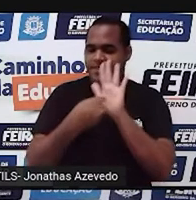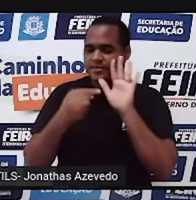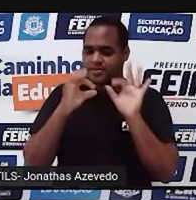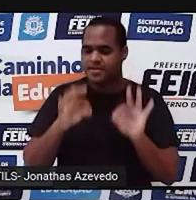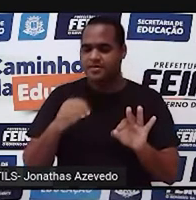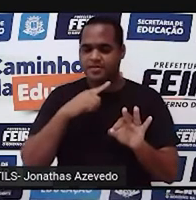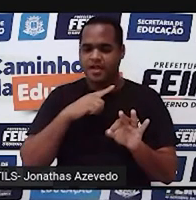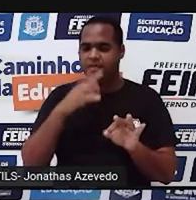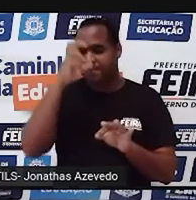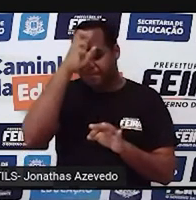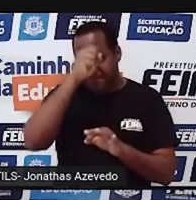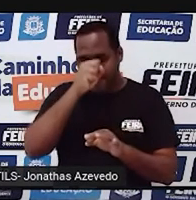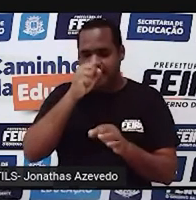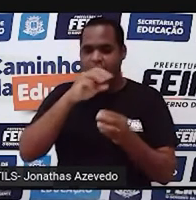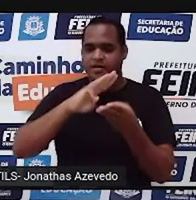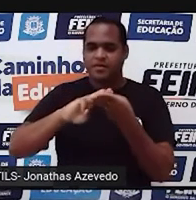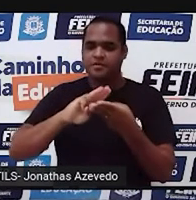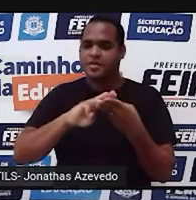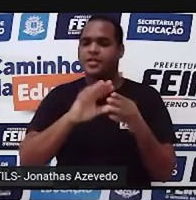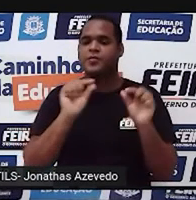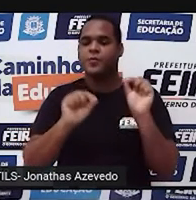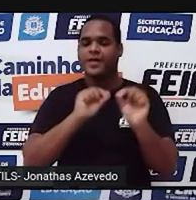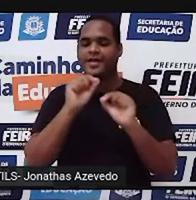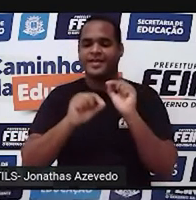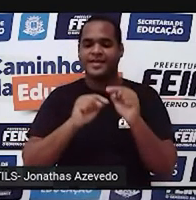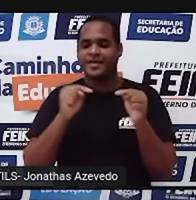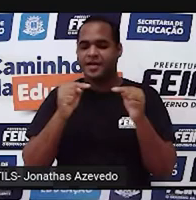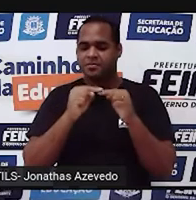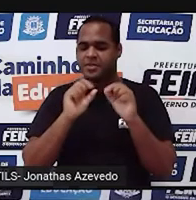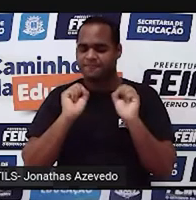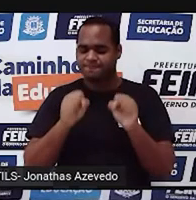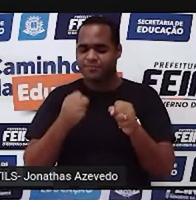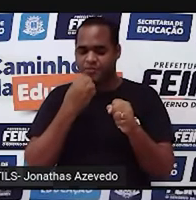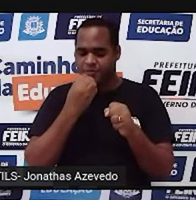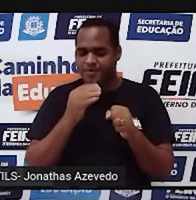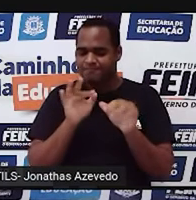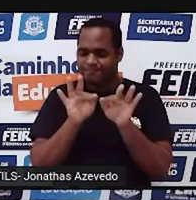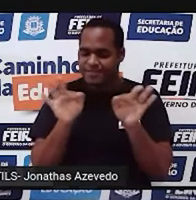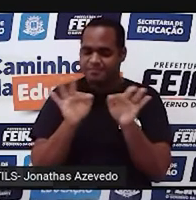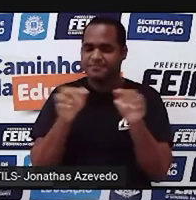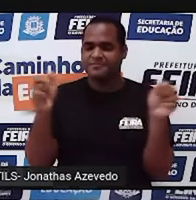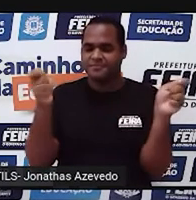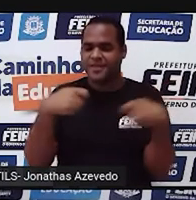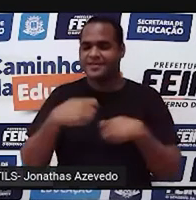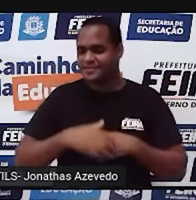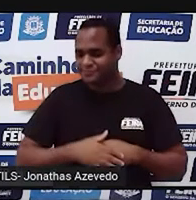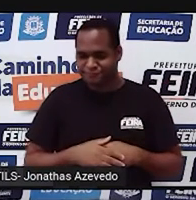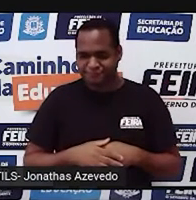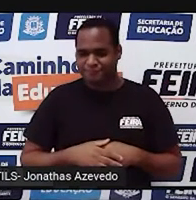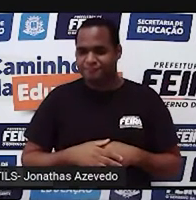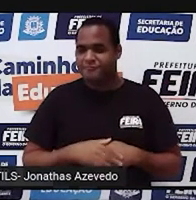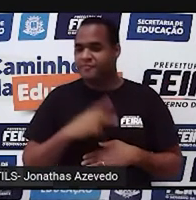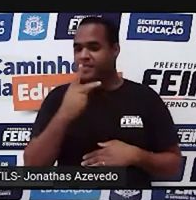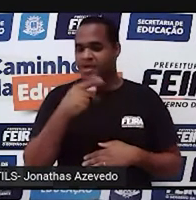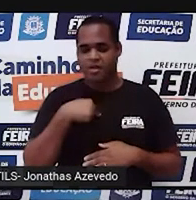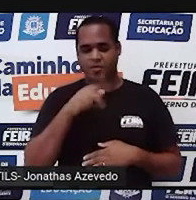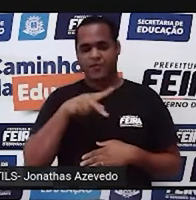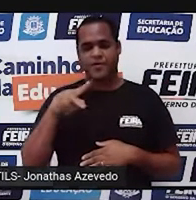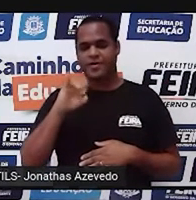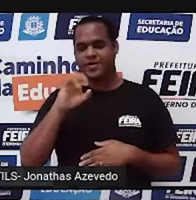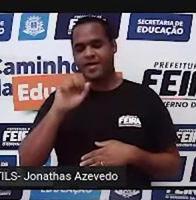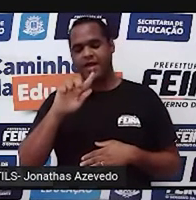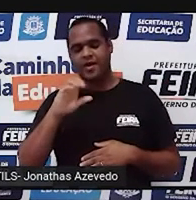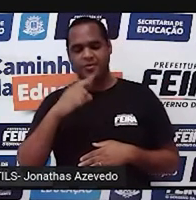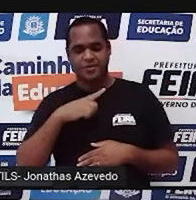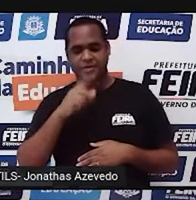aprender matemática da maneira que for mais simples possível, tá bom? Bom, eu sou o professor Iago